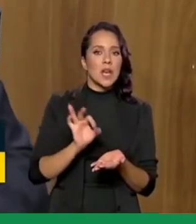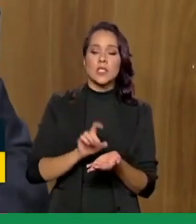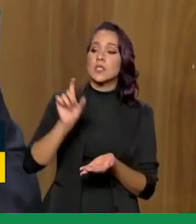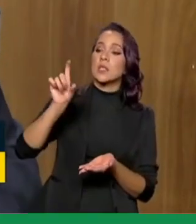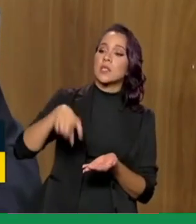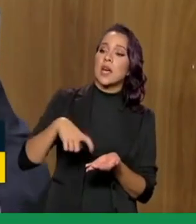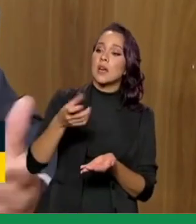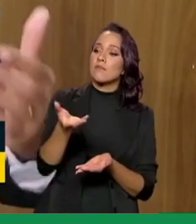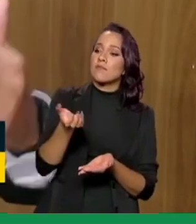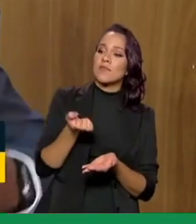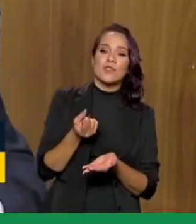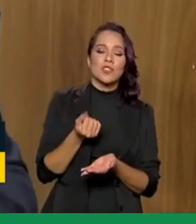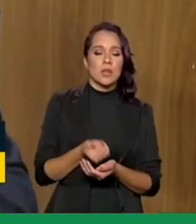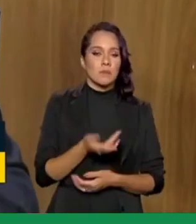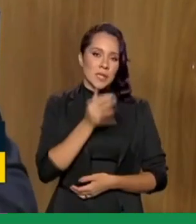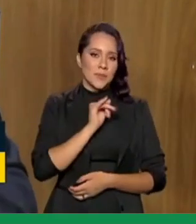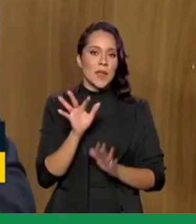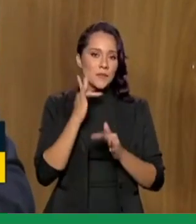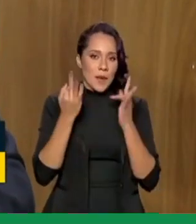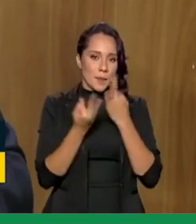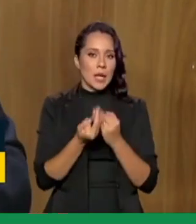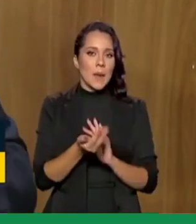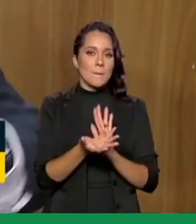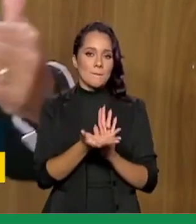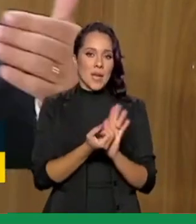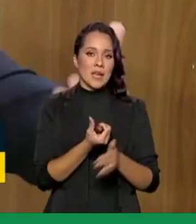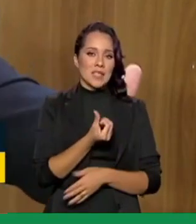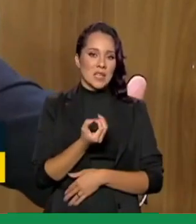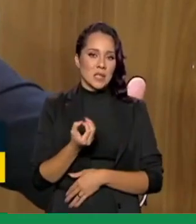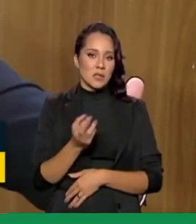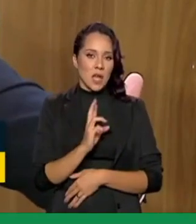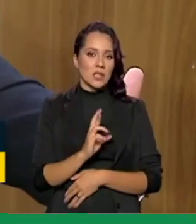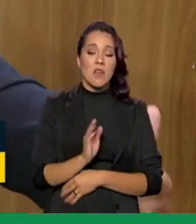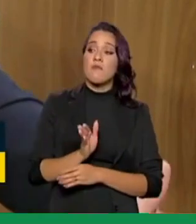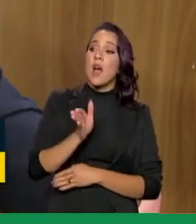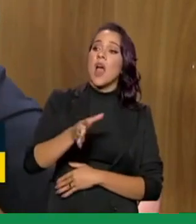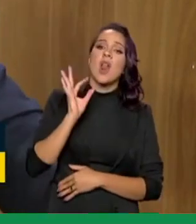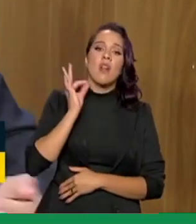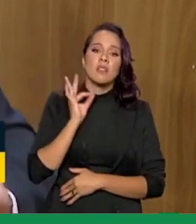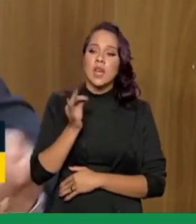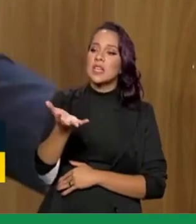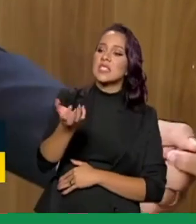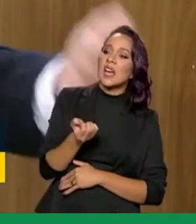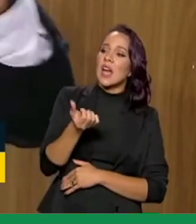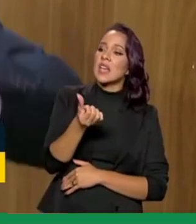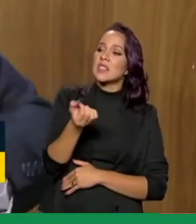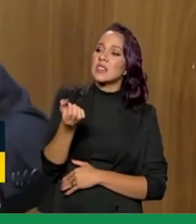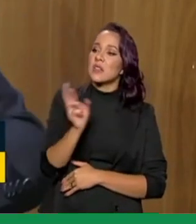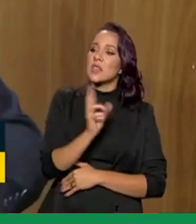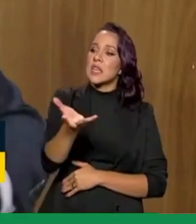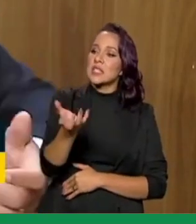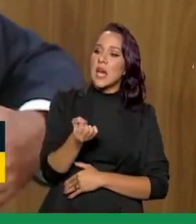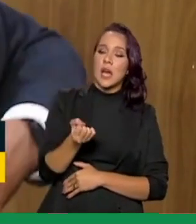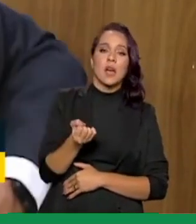hoje a família que recebe o mínimo de 600 reais do Auxílio Brasil não precisa se dirigir até a lotérica e sacar todo o valor